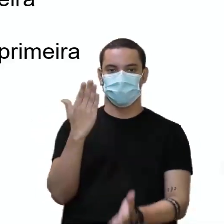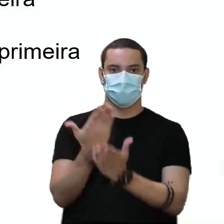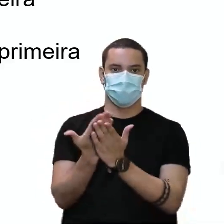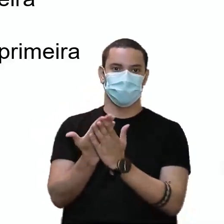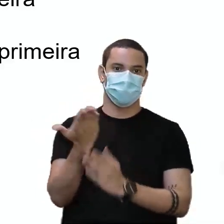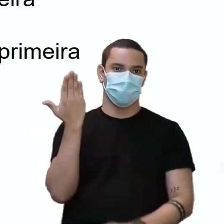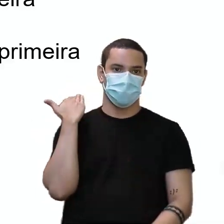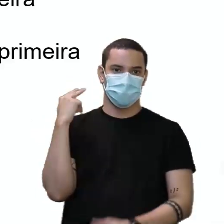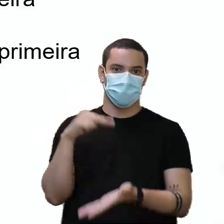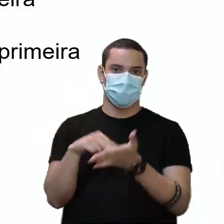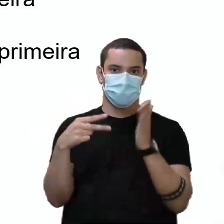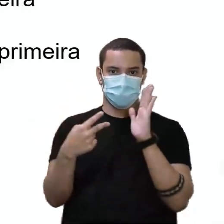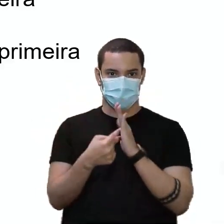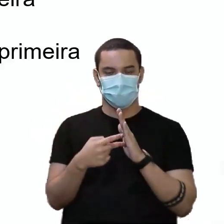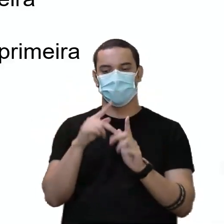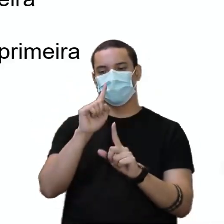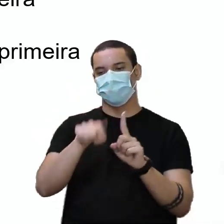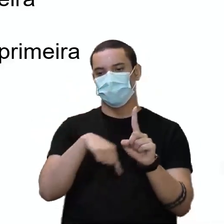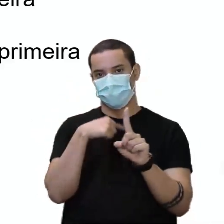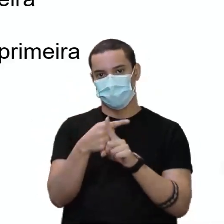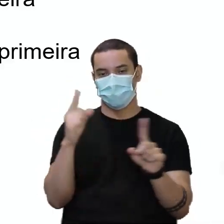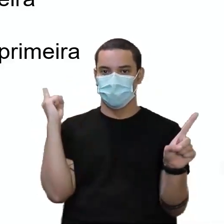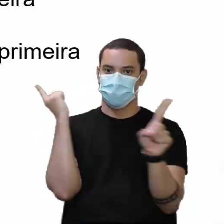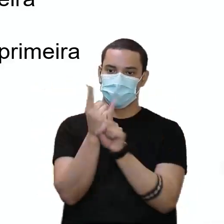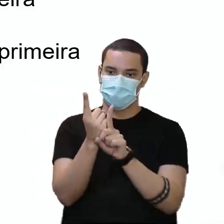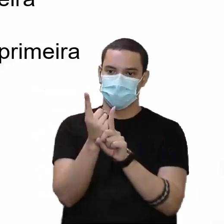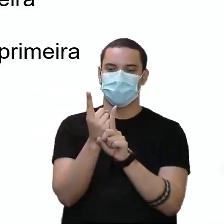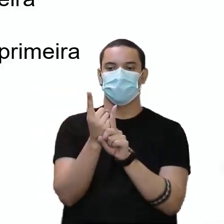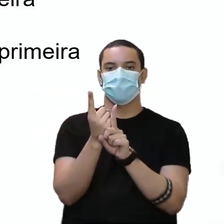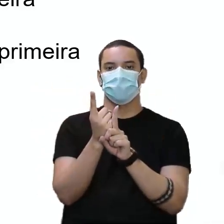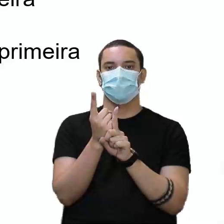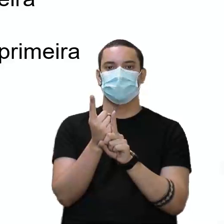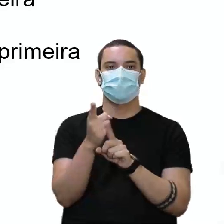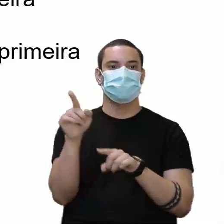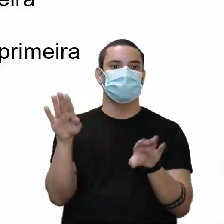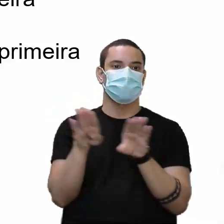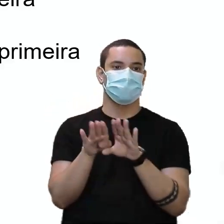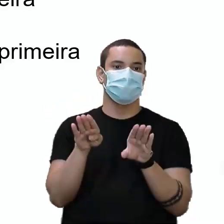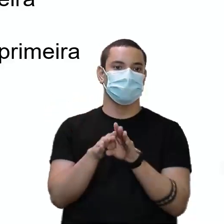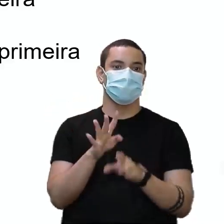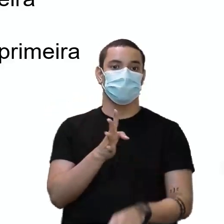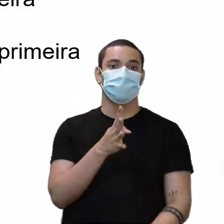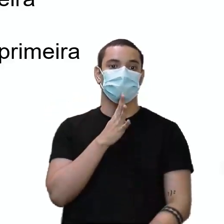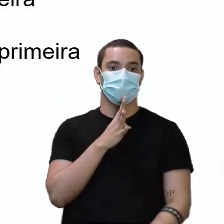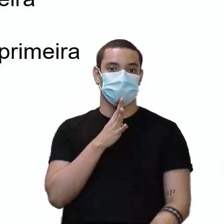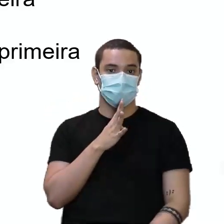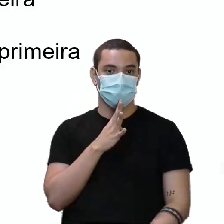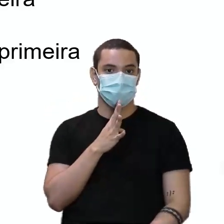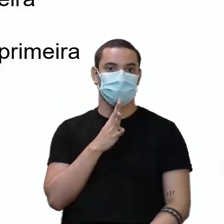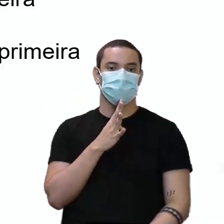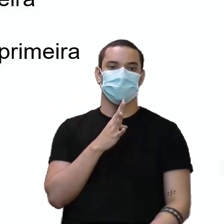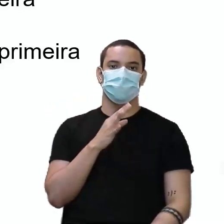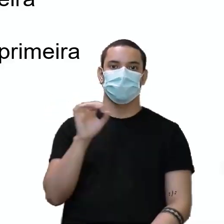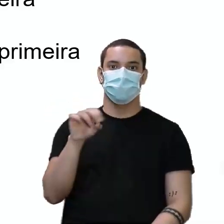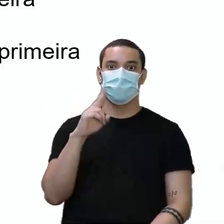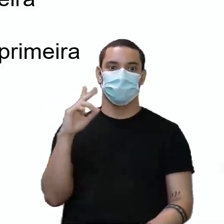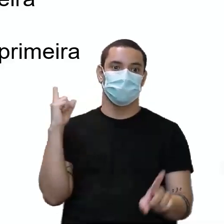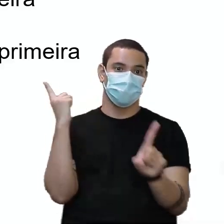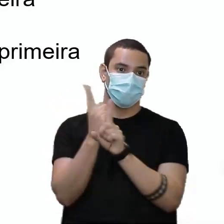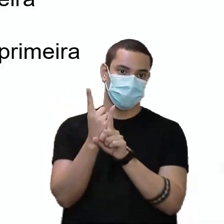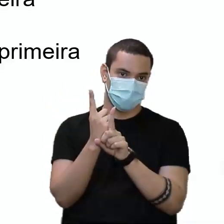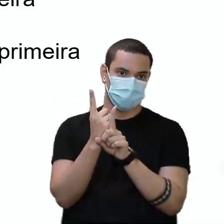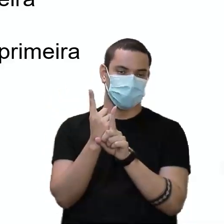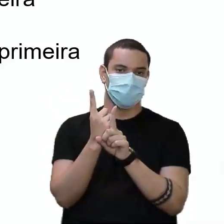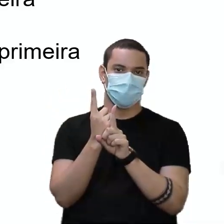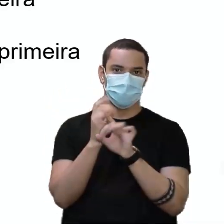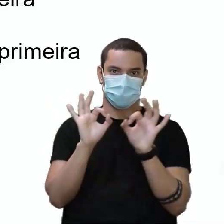sei que é do verbo to meet, é o verbo encontrar. E aí, conhecer, tanto o verbo conhecer quanto encontrar, que está como